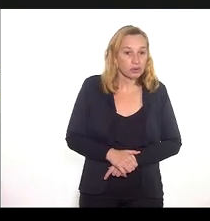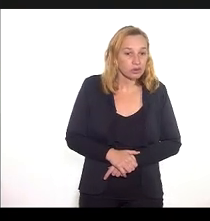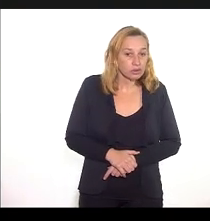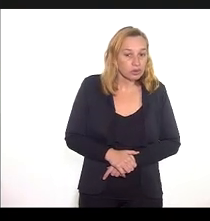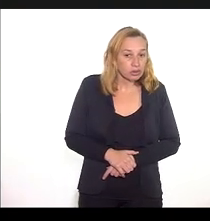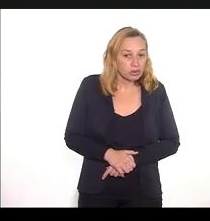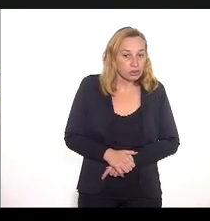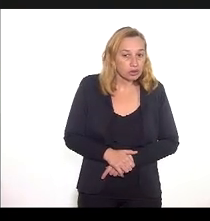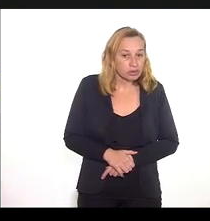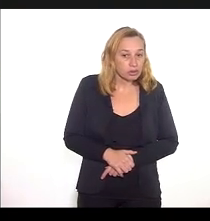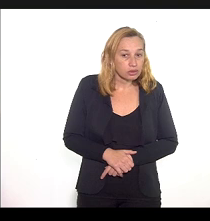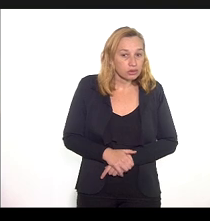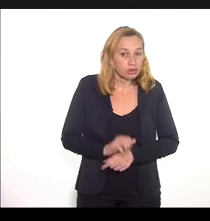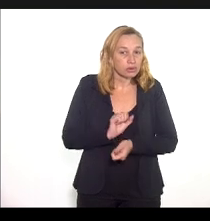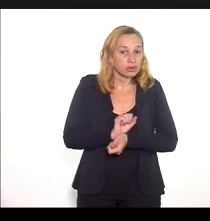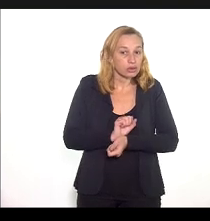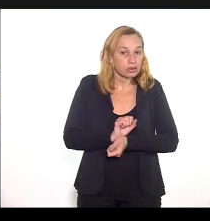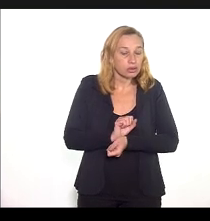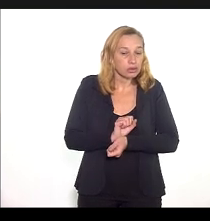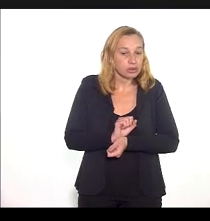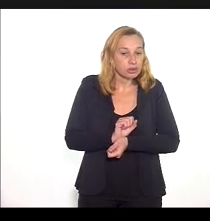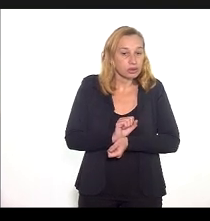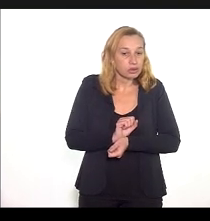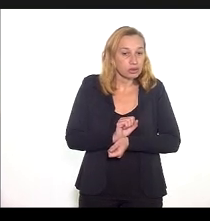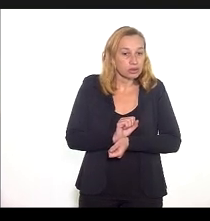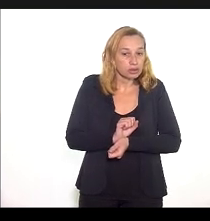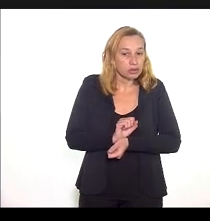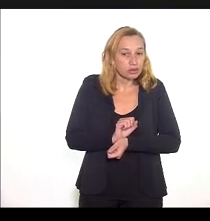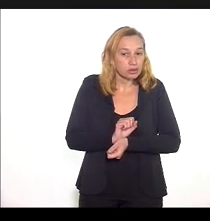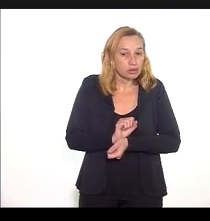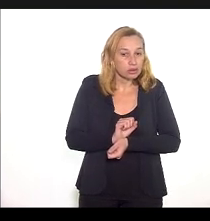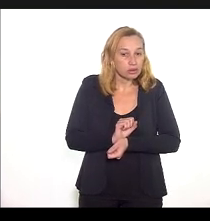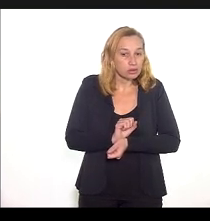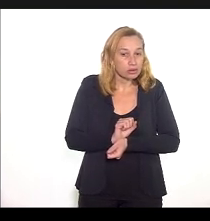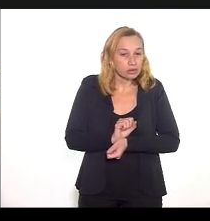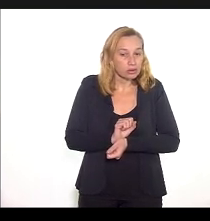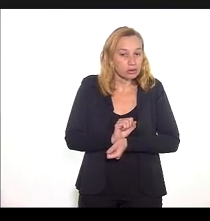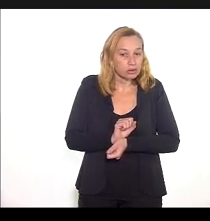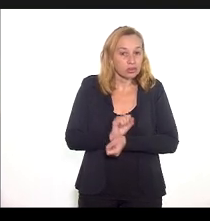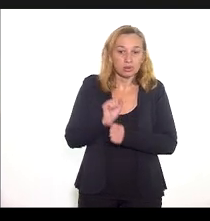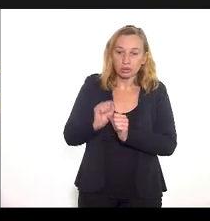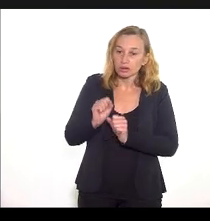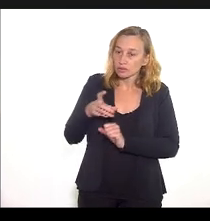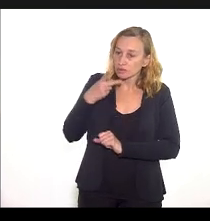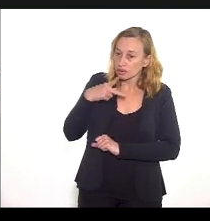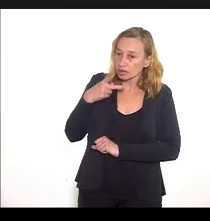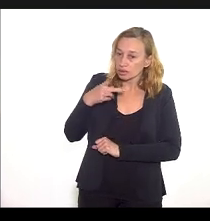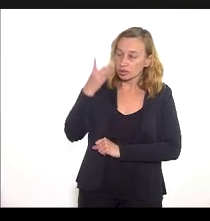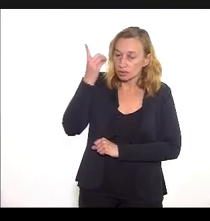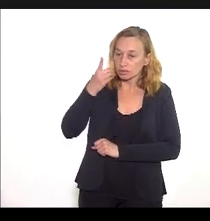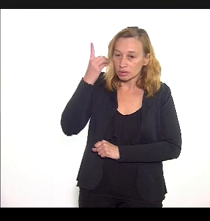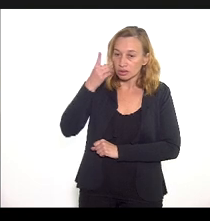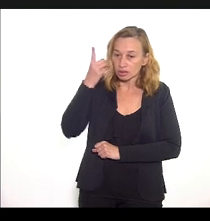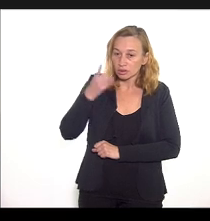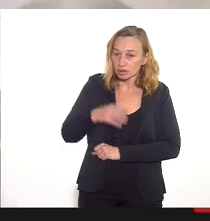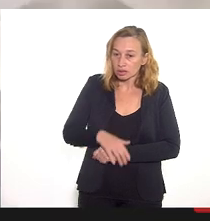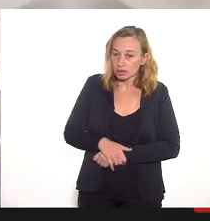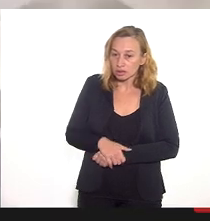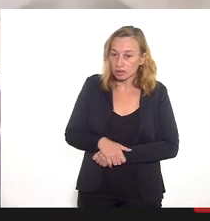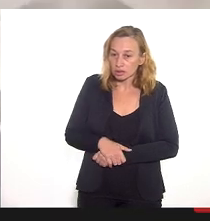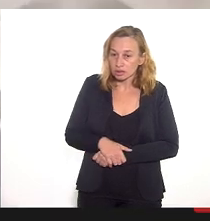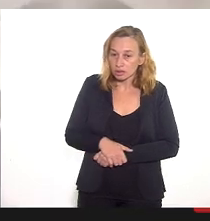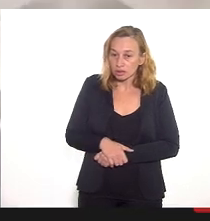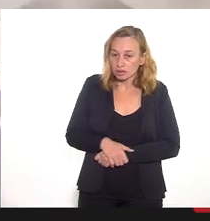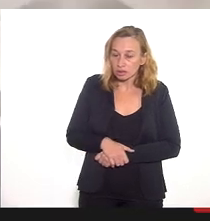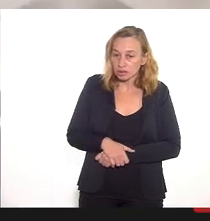Pode ir. Entre os meses... Pode falar, deputado. A senhora